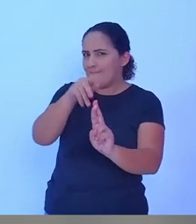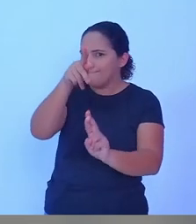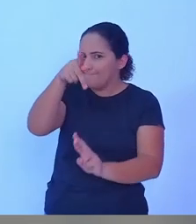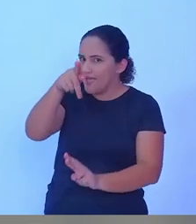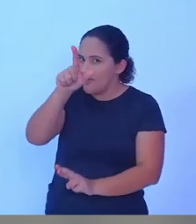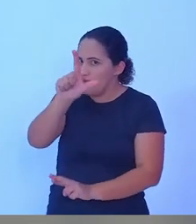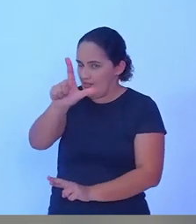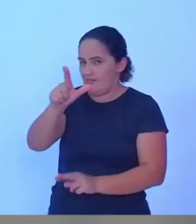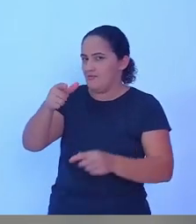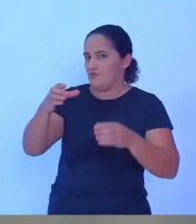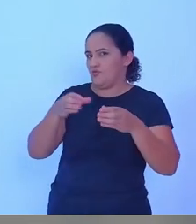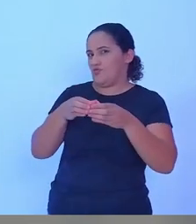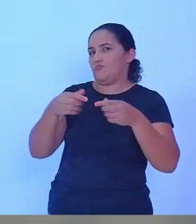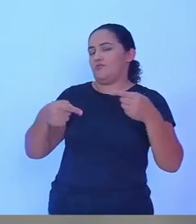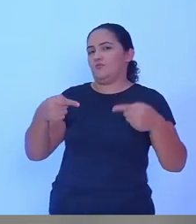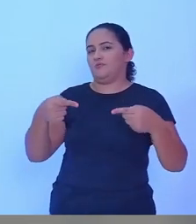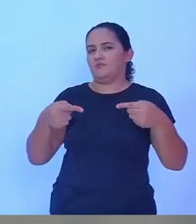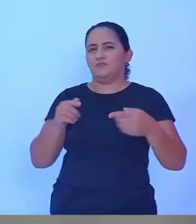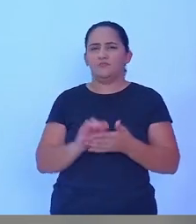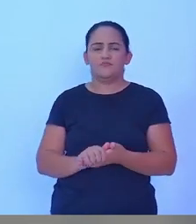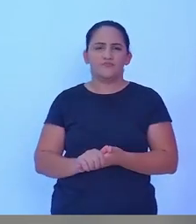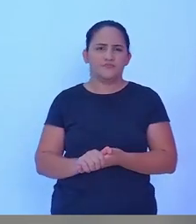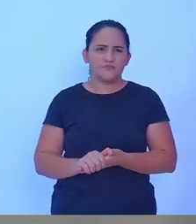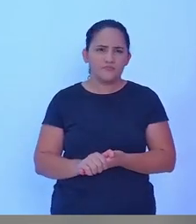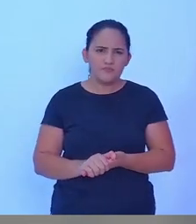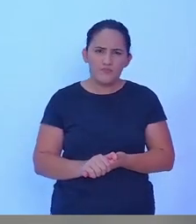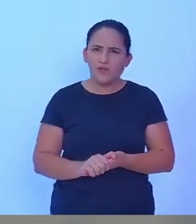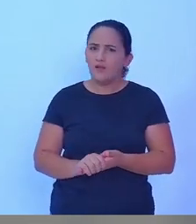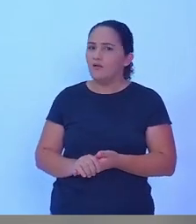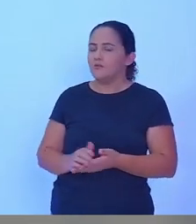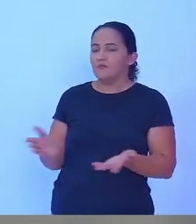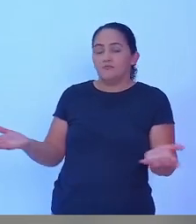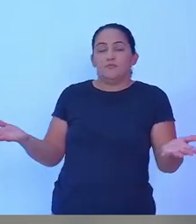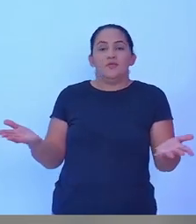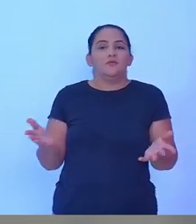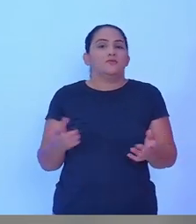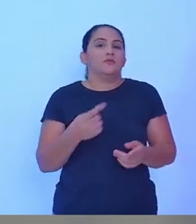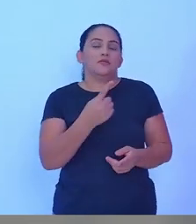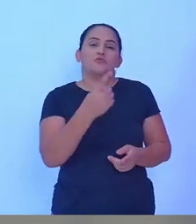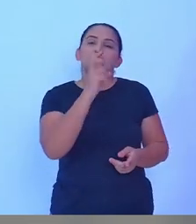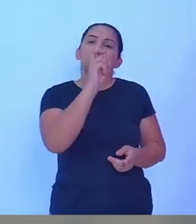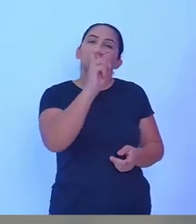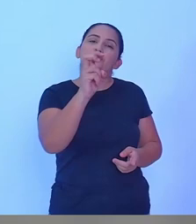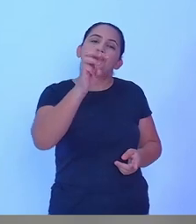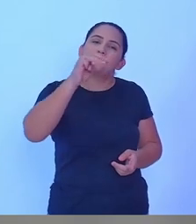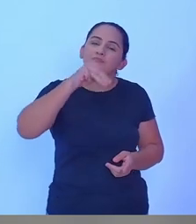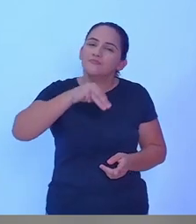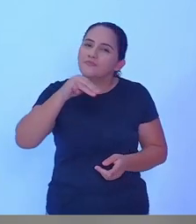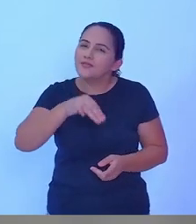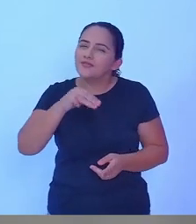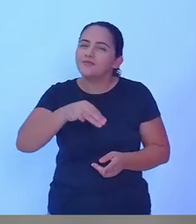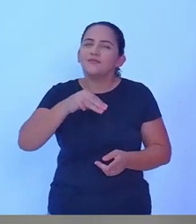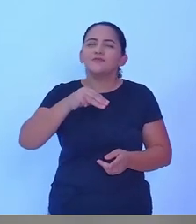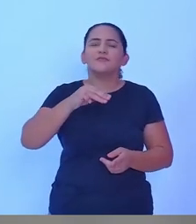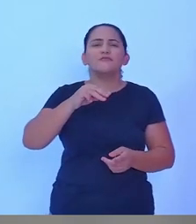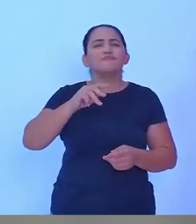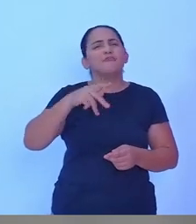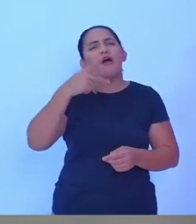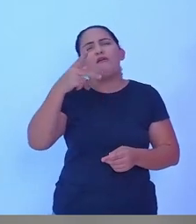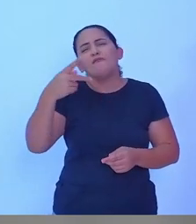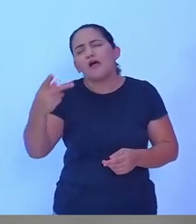dois candidatos, a mesma pergunta. Cada um terá três minutos para se auto-apresentar. Enfim,